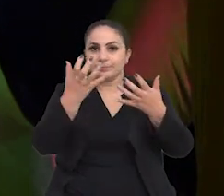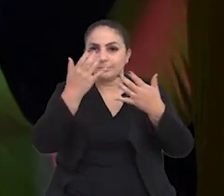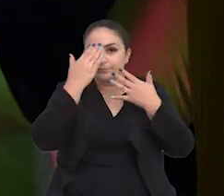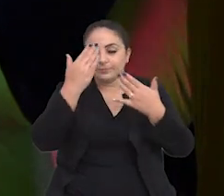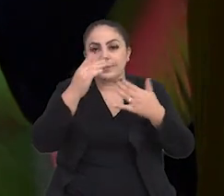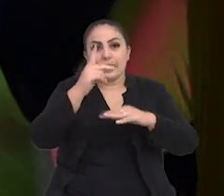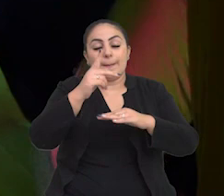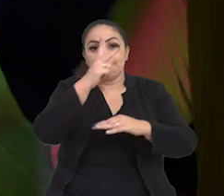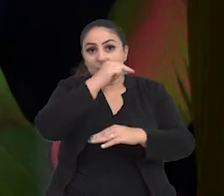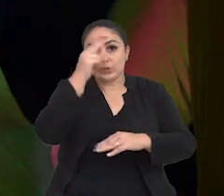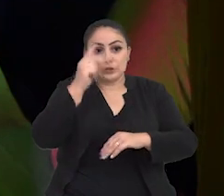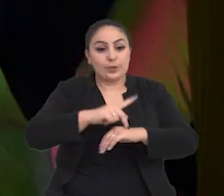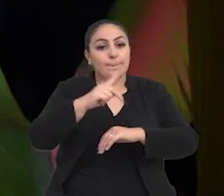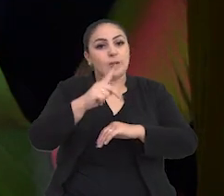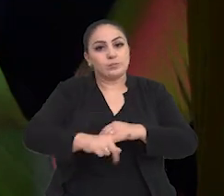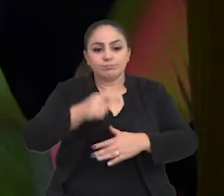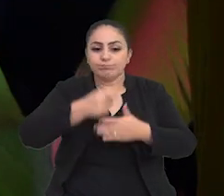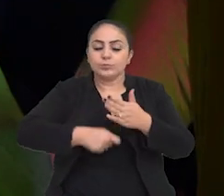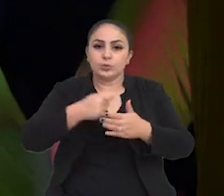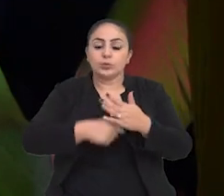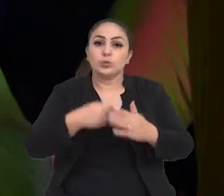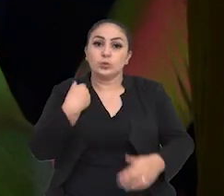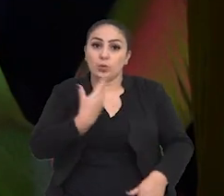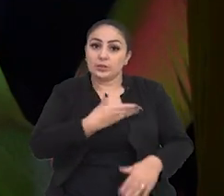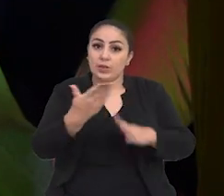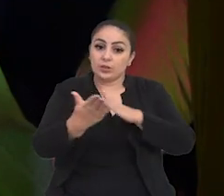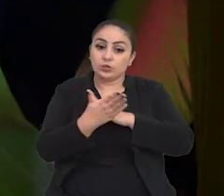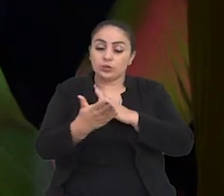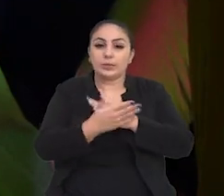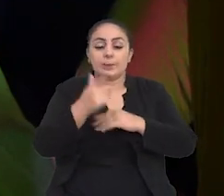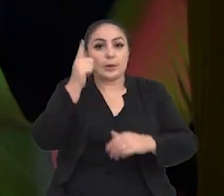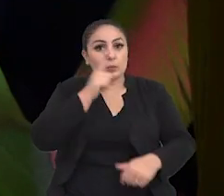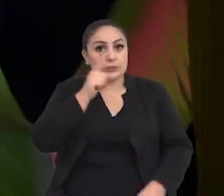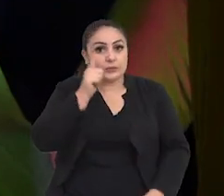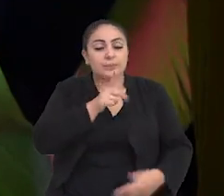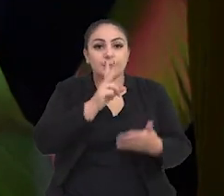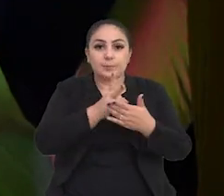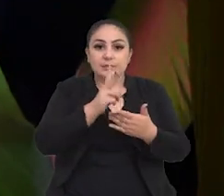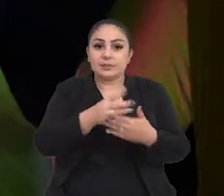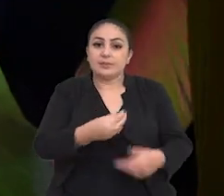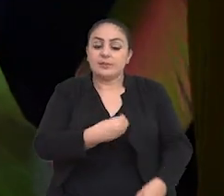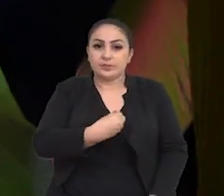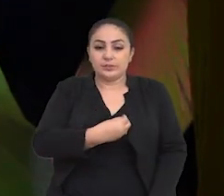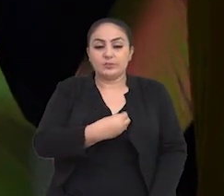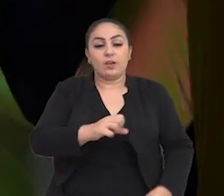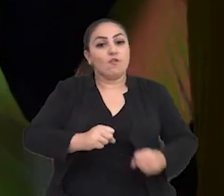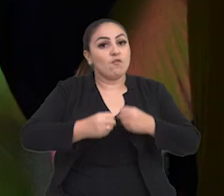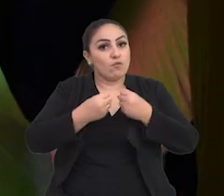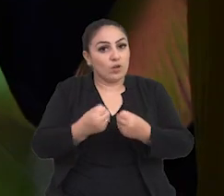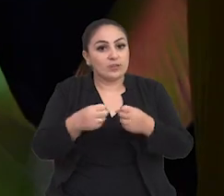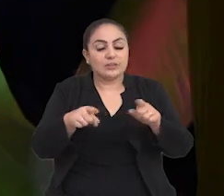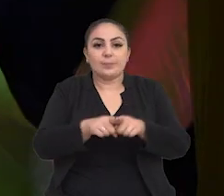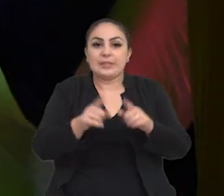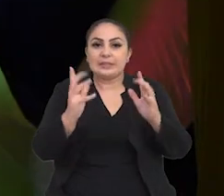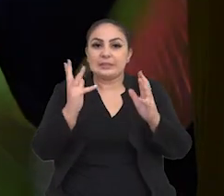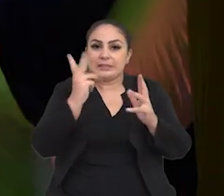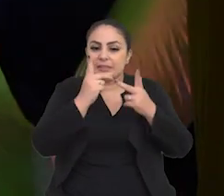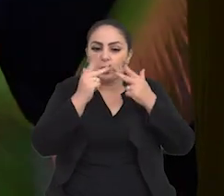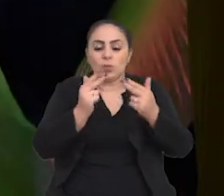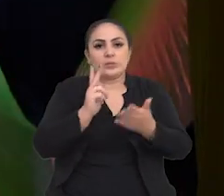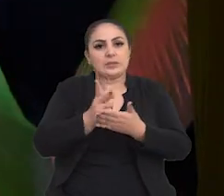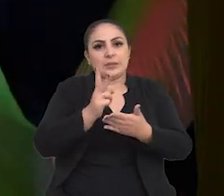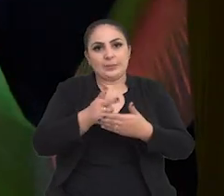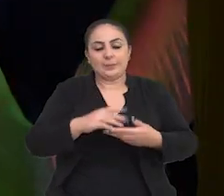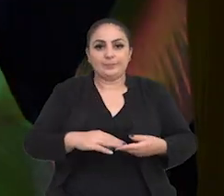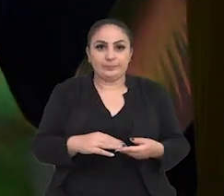agradecer à Prefeitura de Passo Fundo que não está medindo esforço para nos ajudar, para que a arte permaneça viva, forte e linda